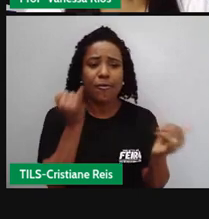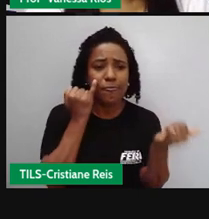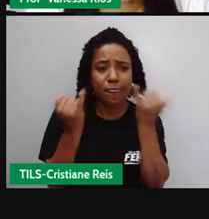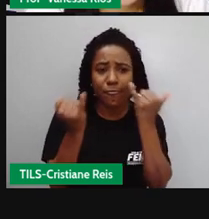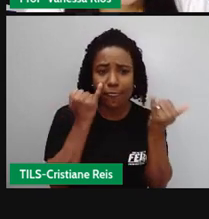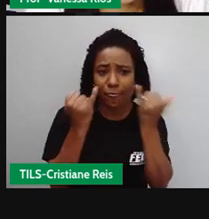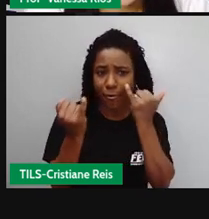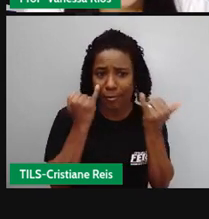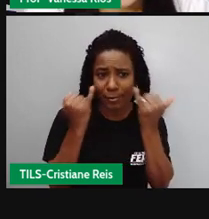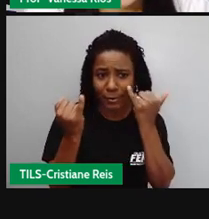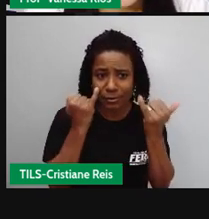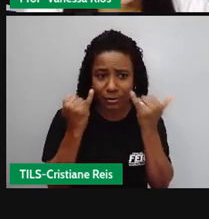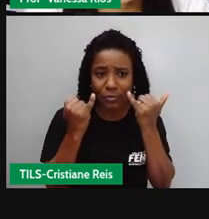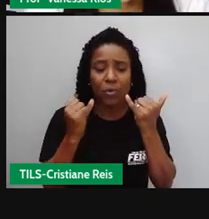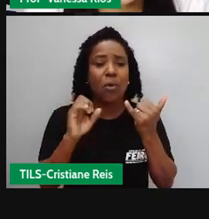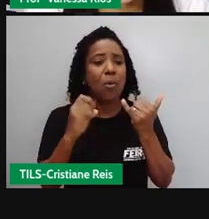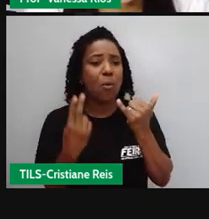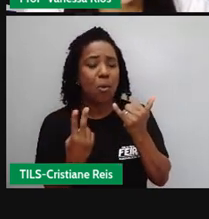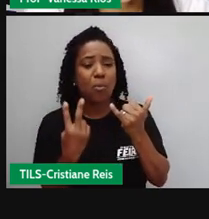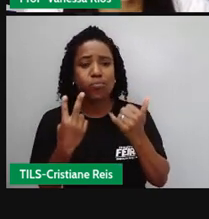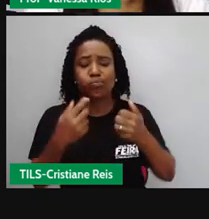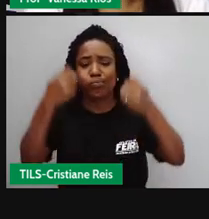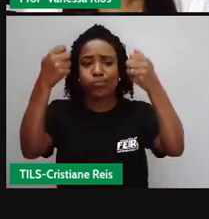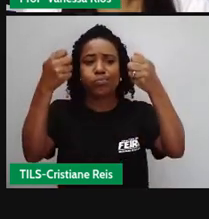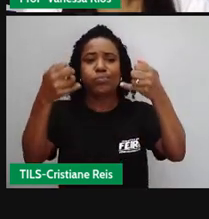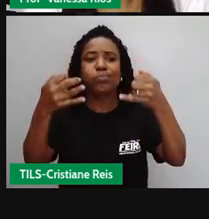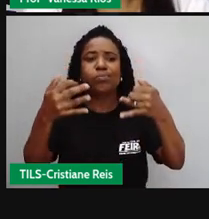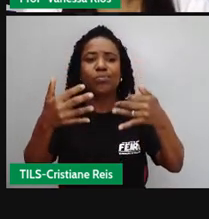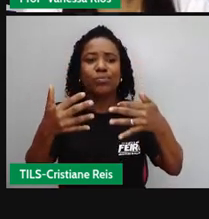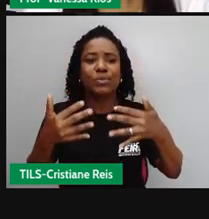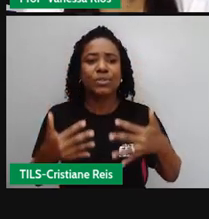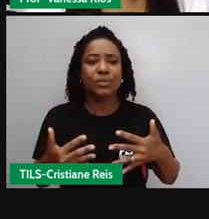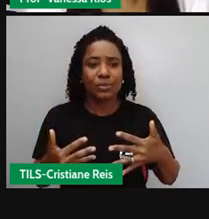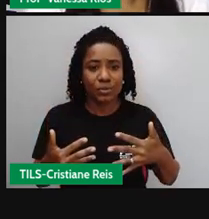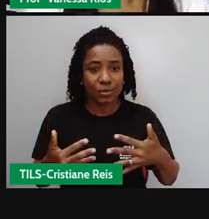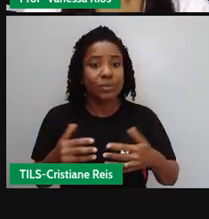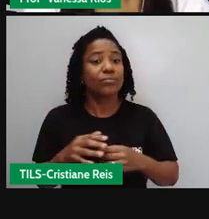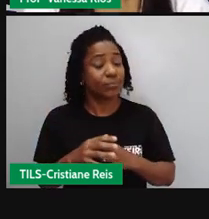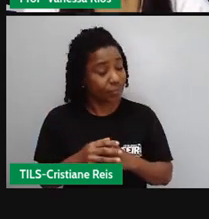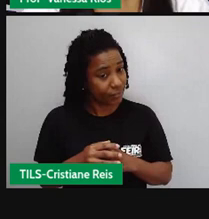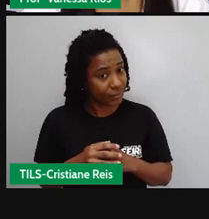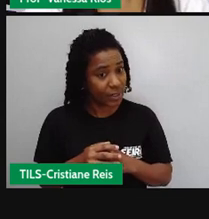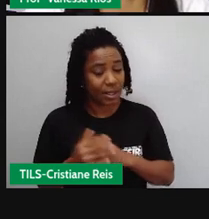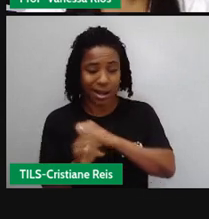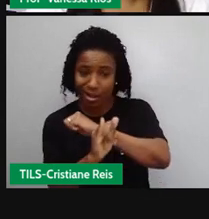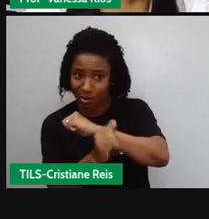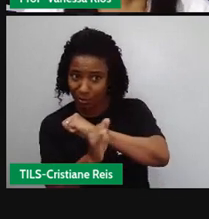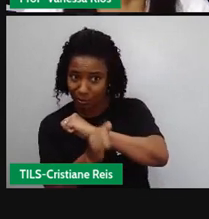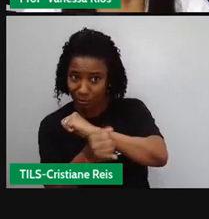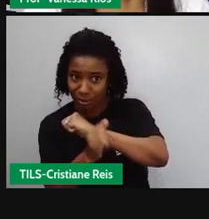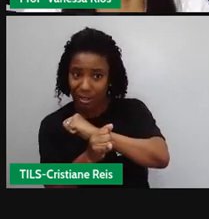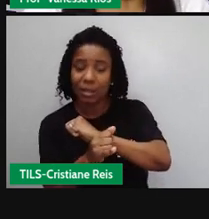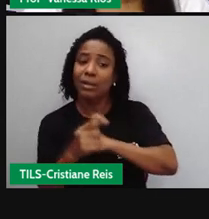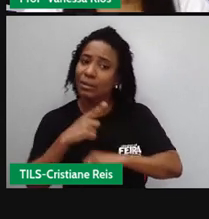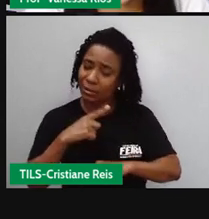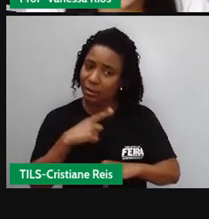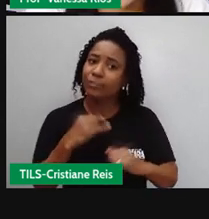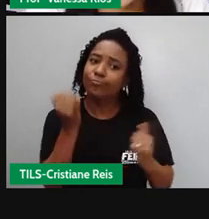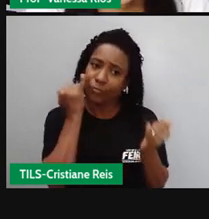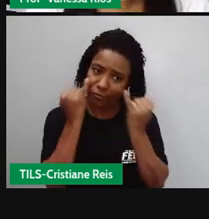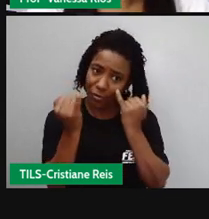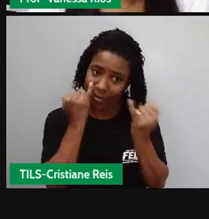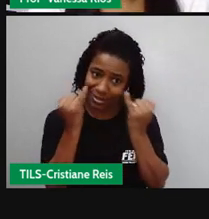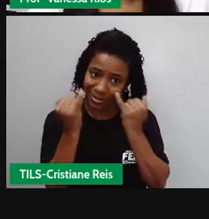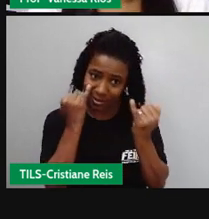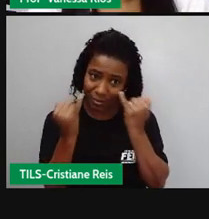informação estar contida, né, dentro da crônica, o que prevalece, o que mais se destaca é a narração.